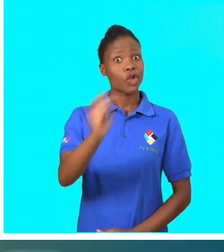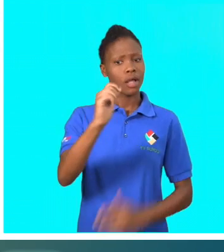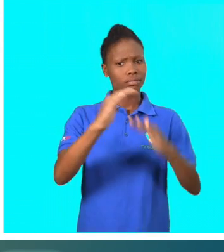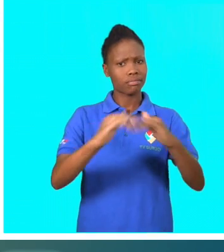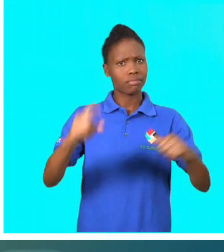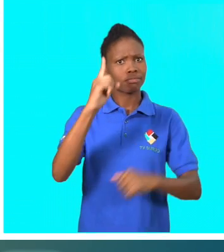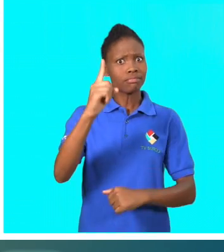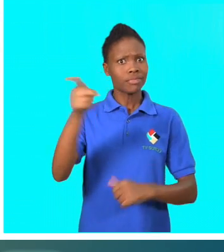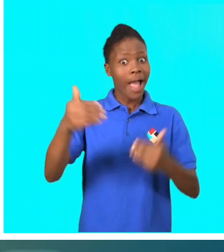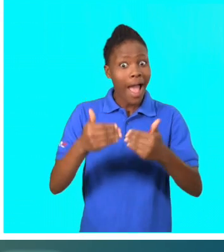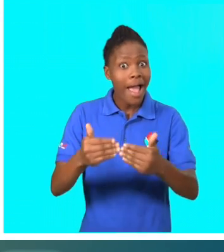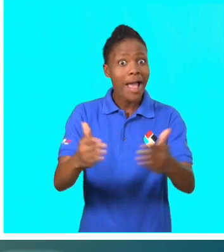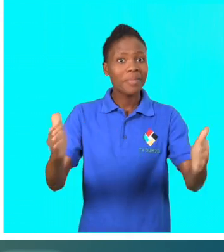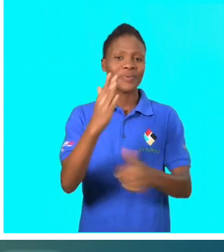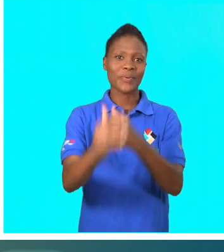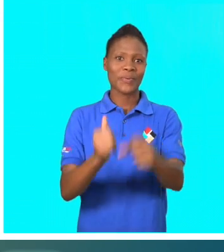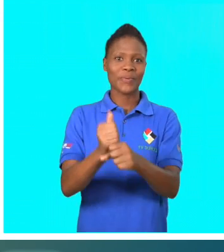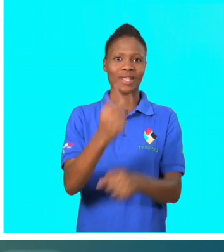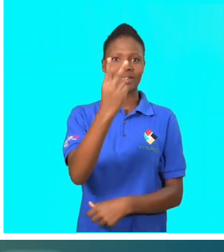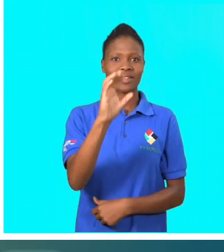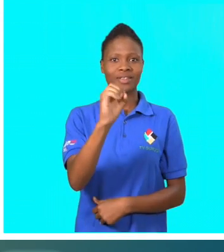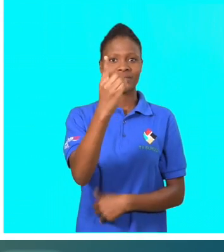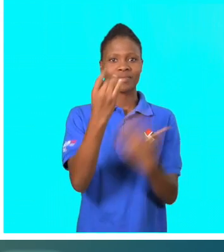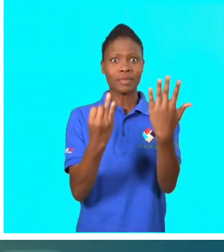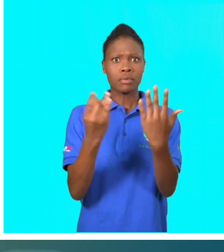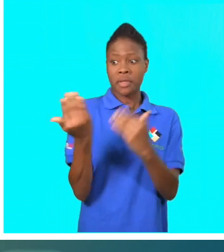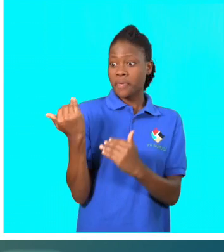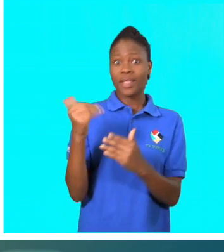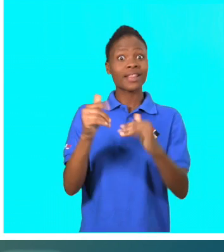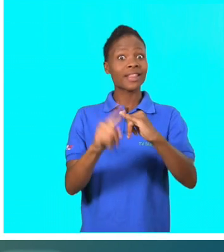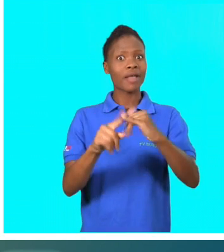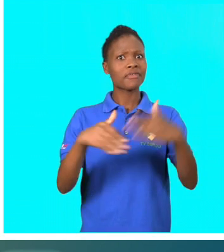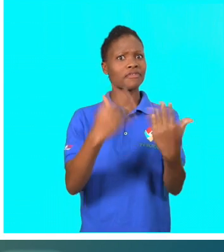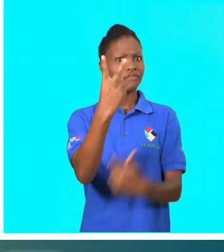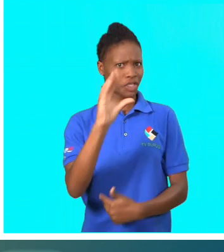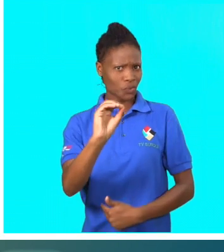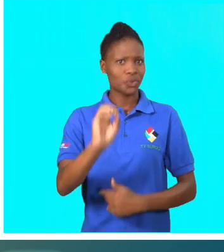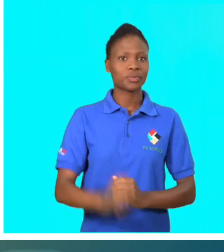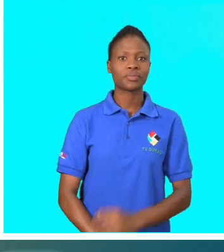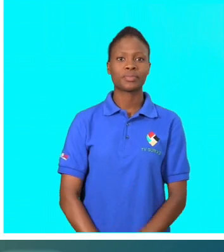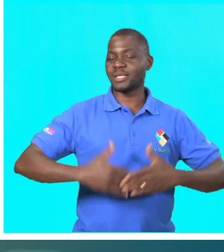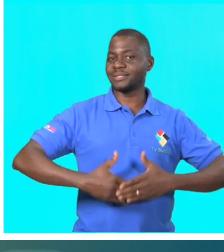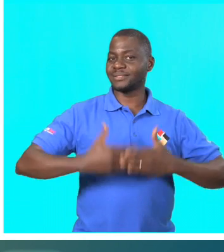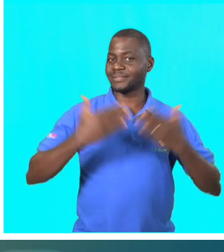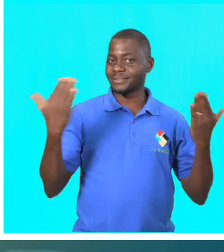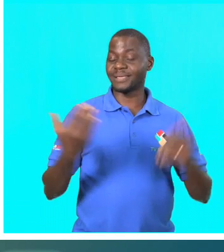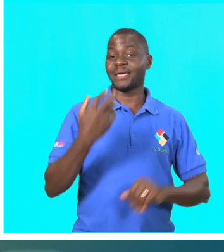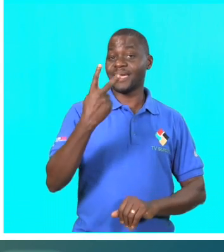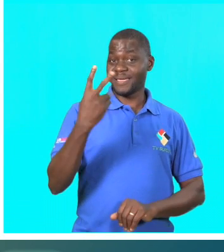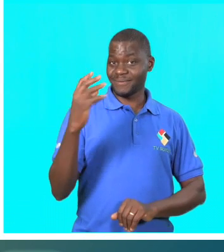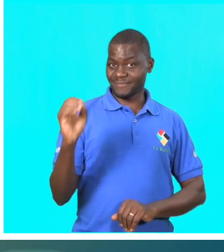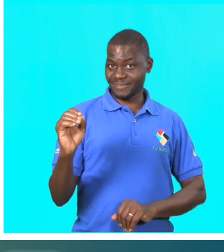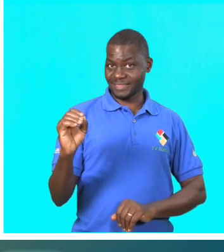Enquanto a escola especial seguiu a regra, abriu oficialmente o ano letivo 2017, na sexta-feira dia 20. No